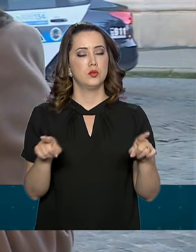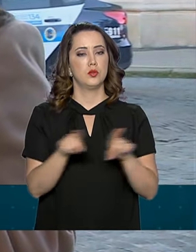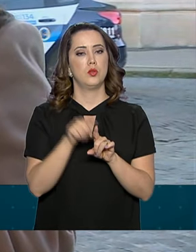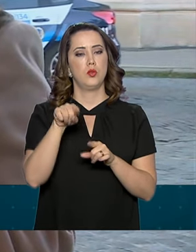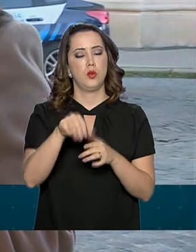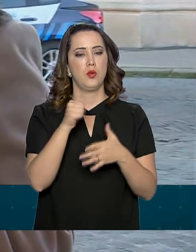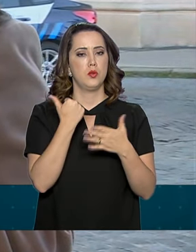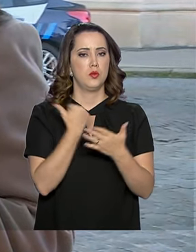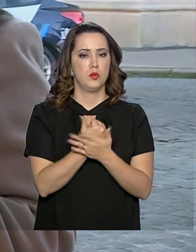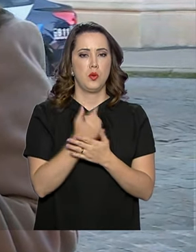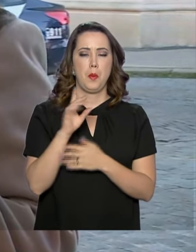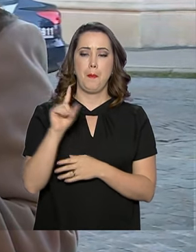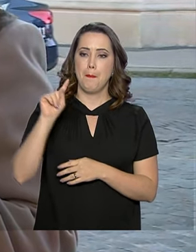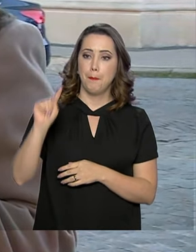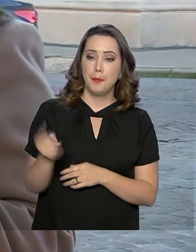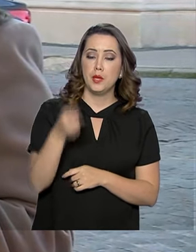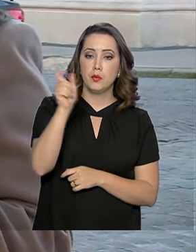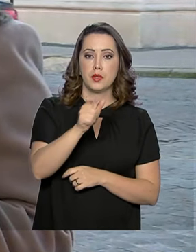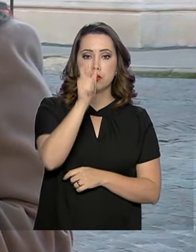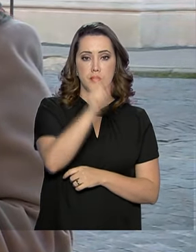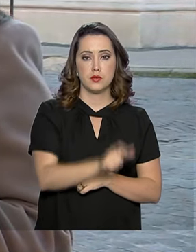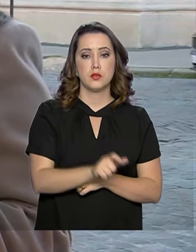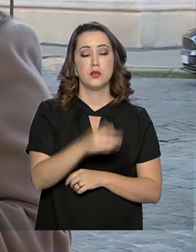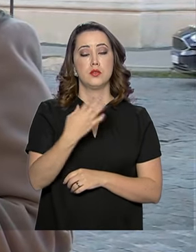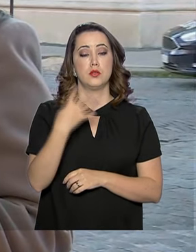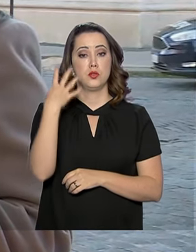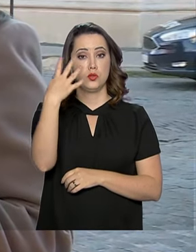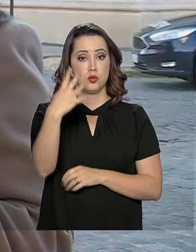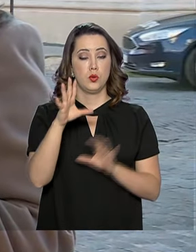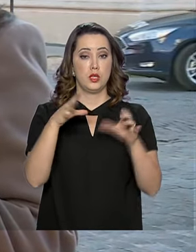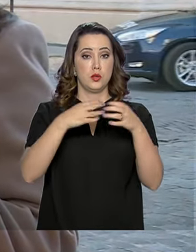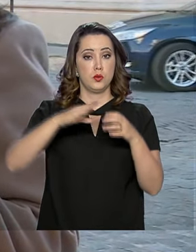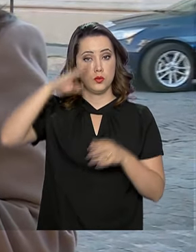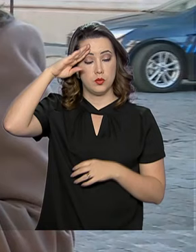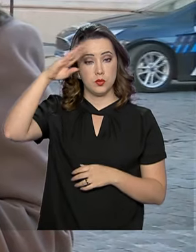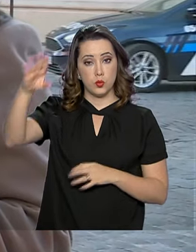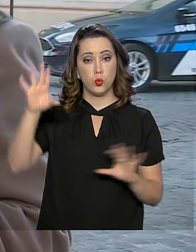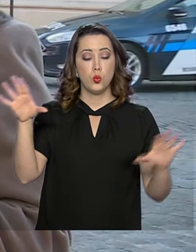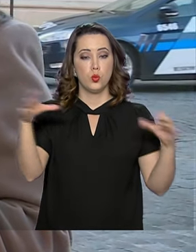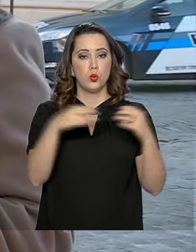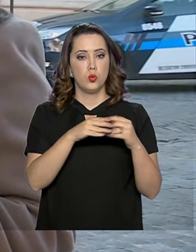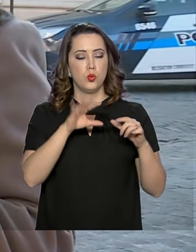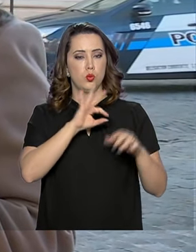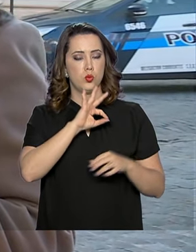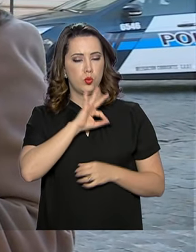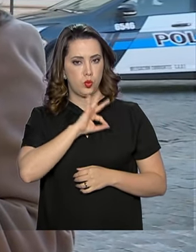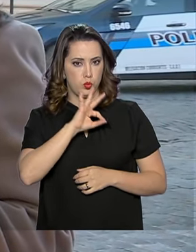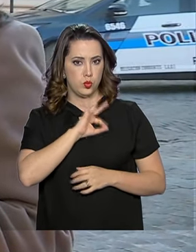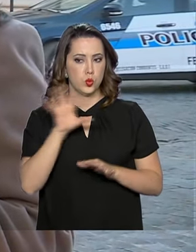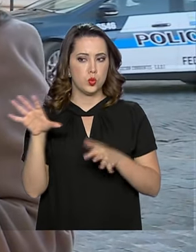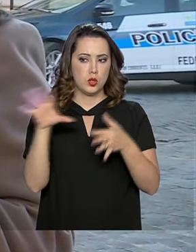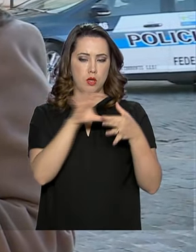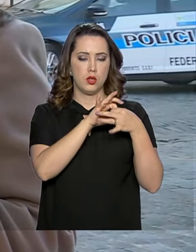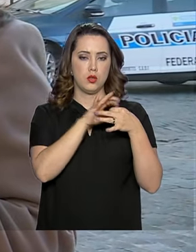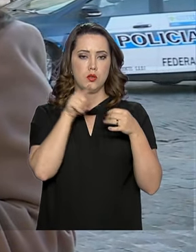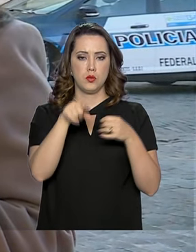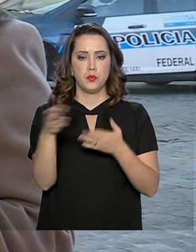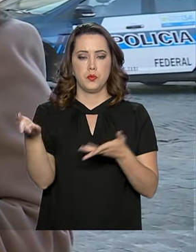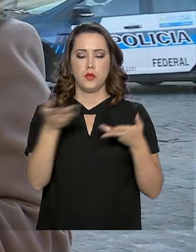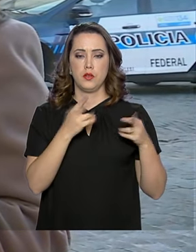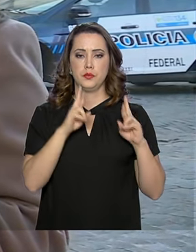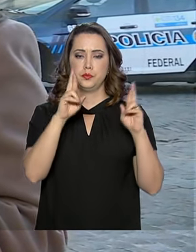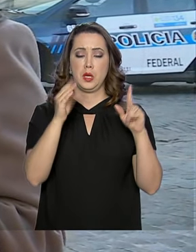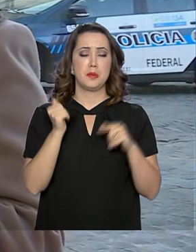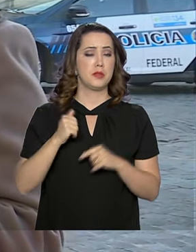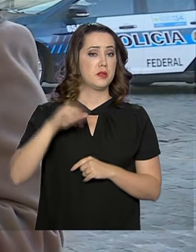Mercosul. Cerca de mil homens de quatro forças federais trabalham em equipe com a polícia local. A expectativa é que a cidade receba mais